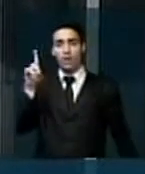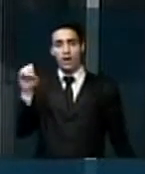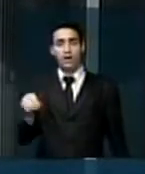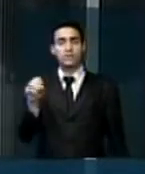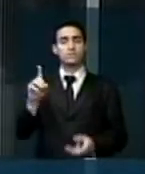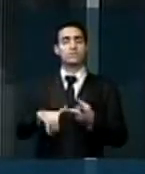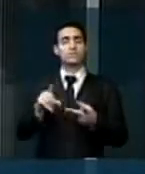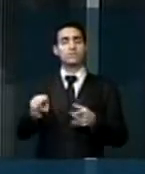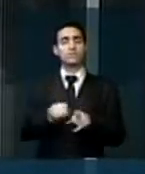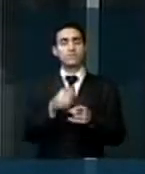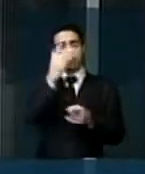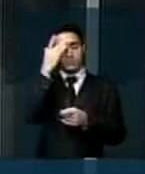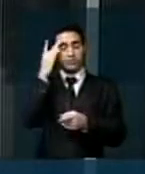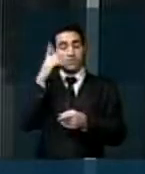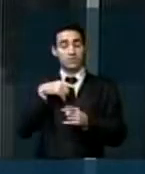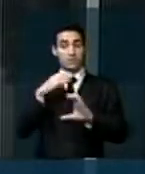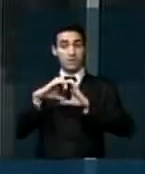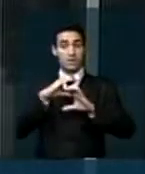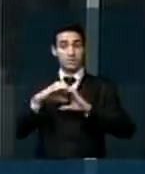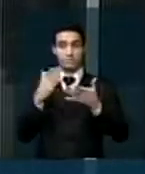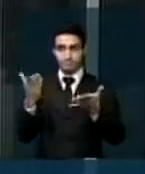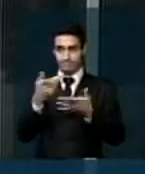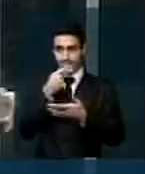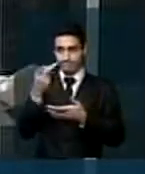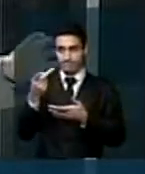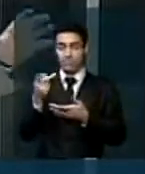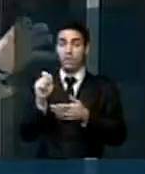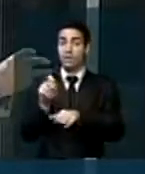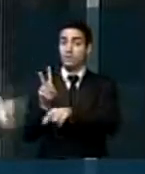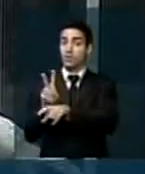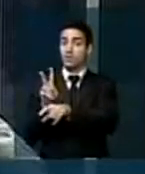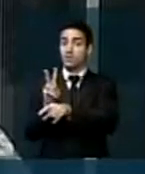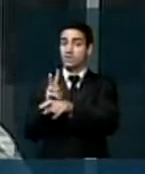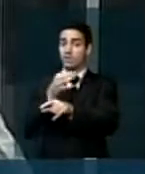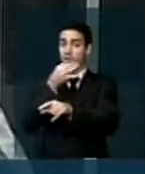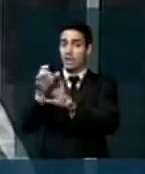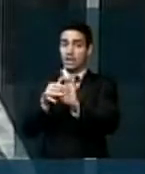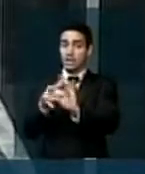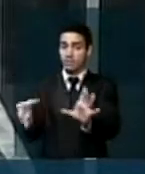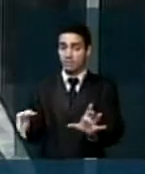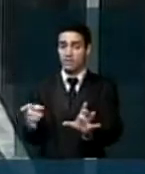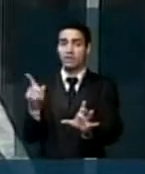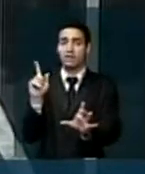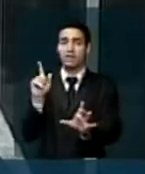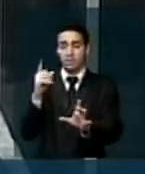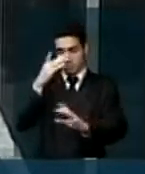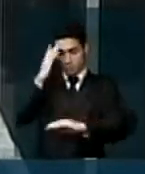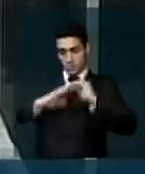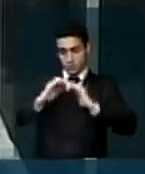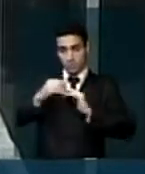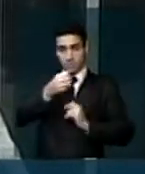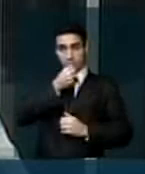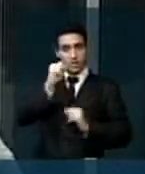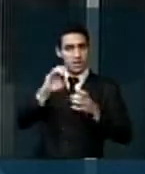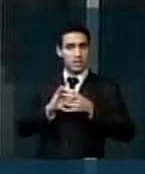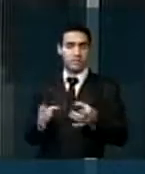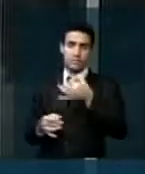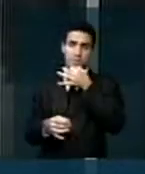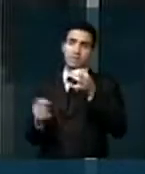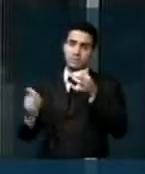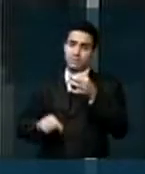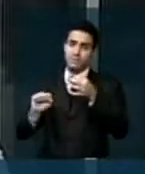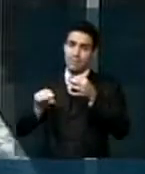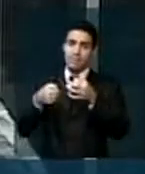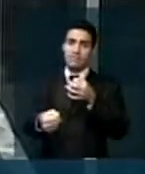Srs. Deputados, Srs. e Srs. Comunicadores, a proteção da liberdade de atuação dos jornalistas e radialistas é, neste sentido, fator